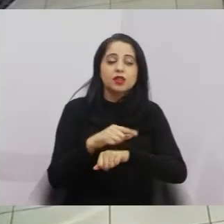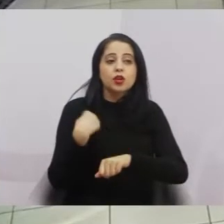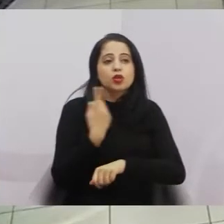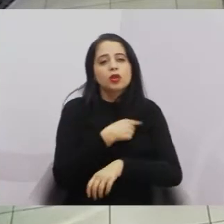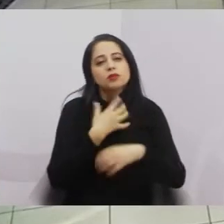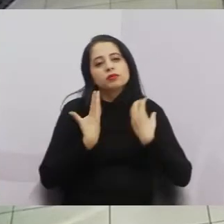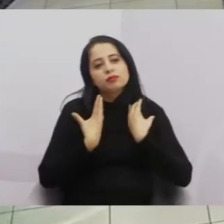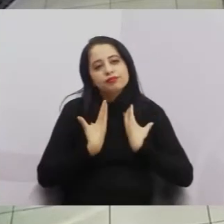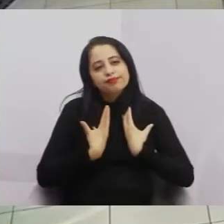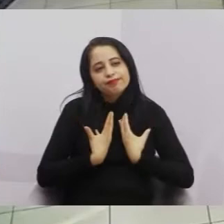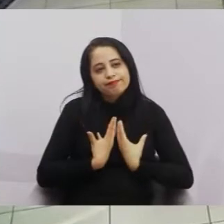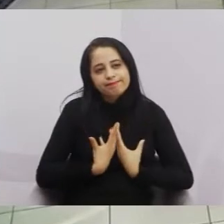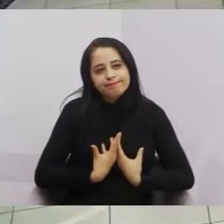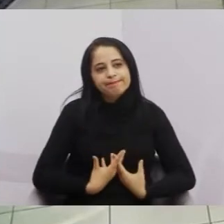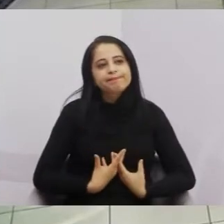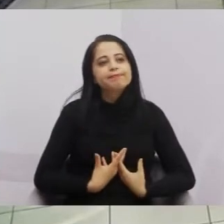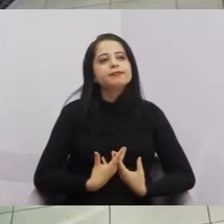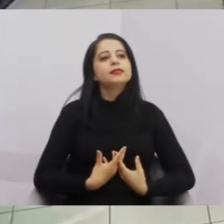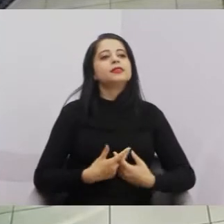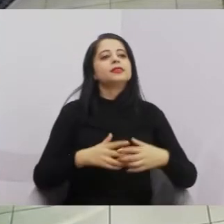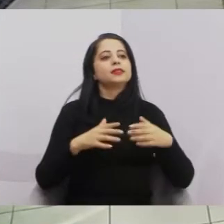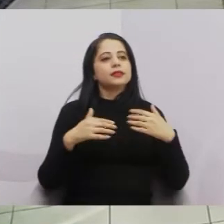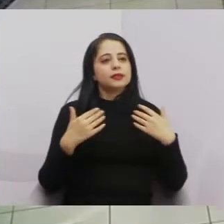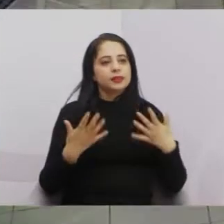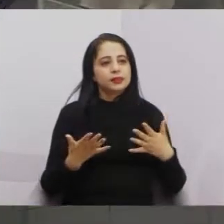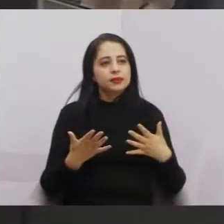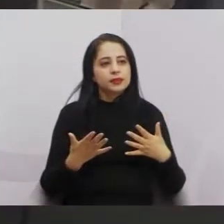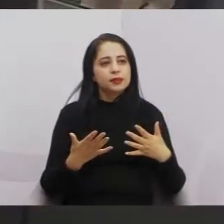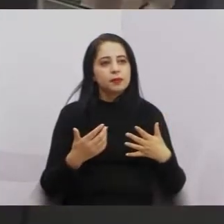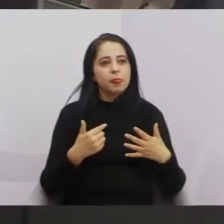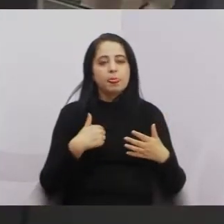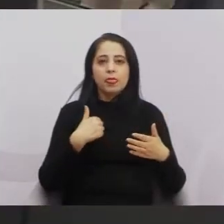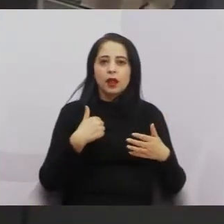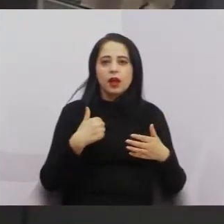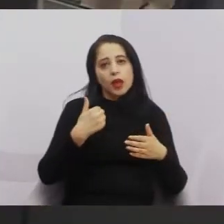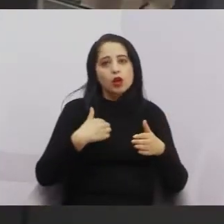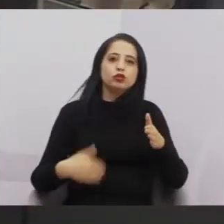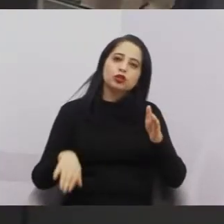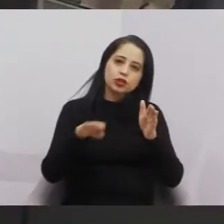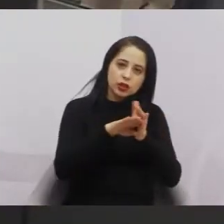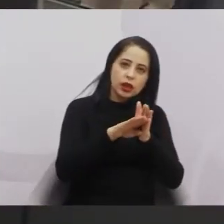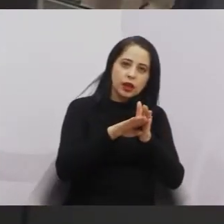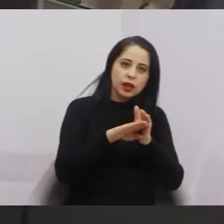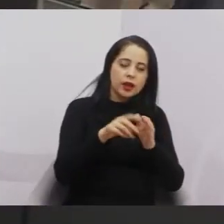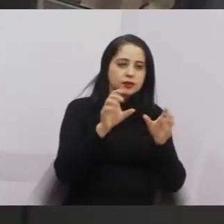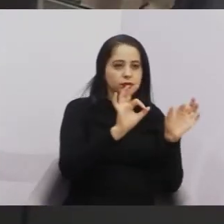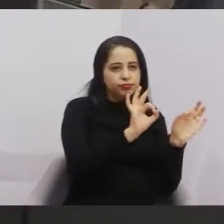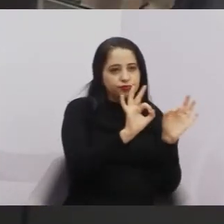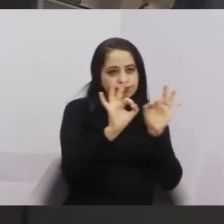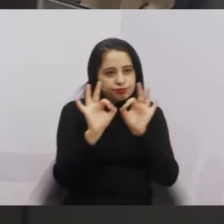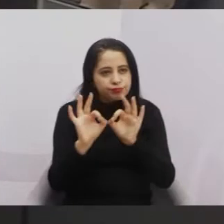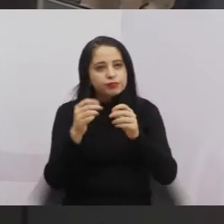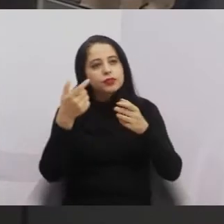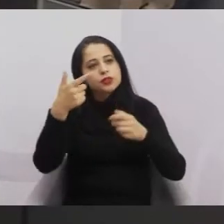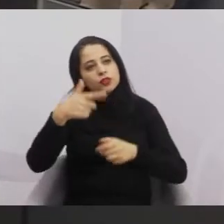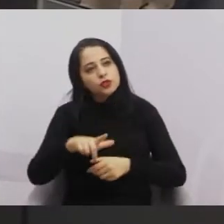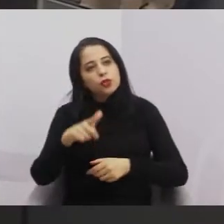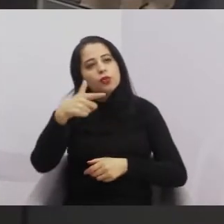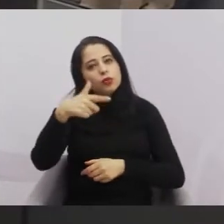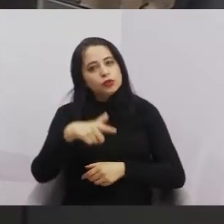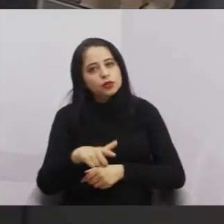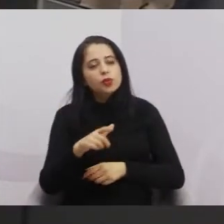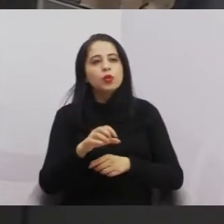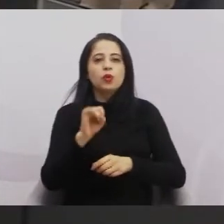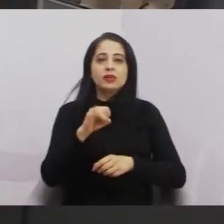outra coisa, essa sessão passa depois. Tanto que, quando eu saía daqui, eu chegava na minha casa e assistia tudo de novo para ver eu falando o que eu tinha falado,